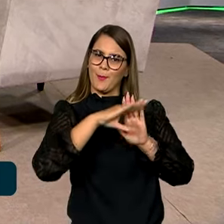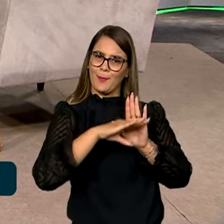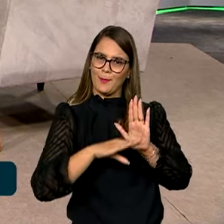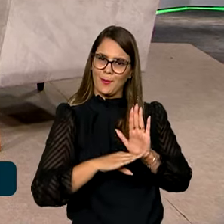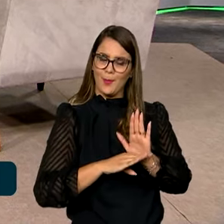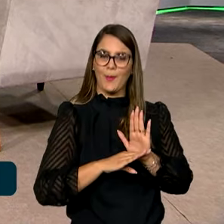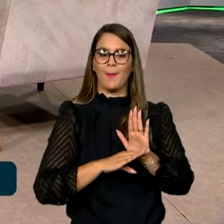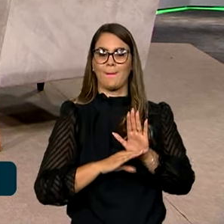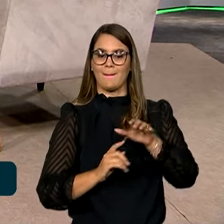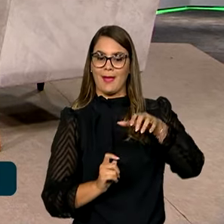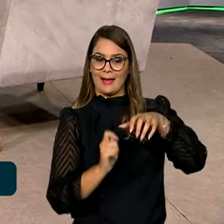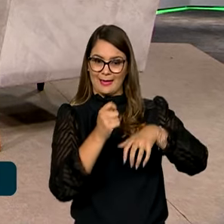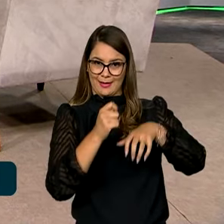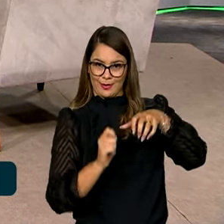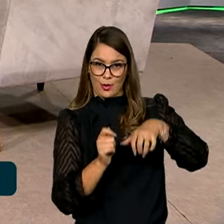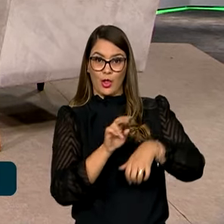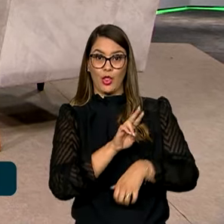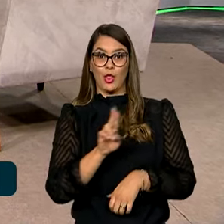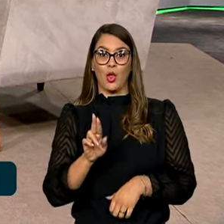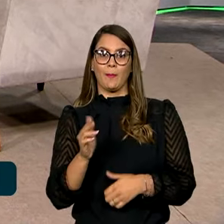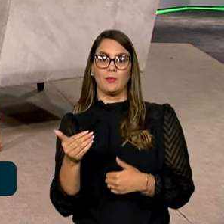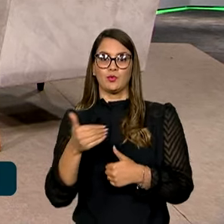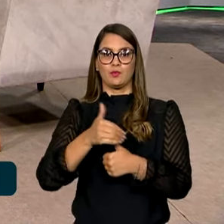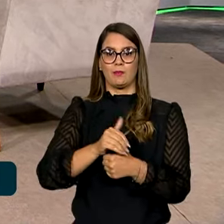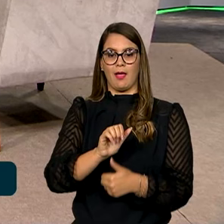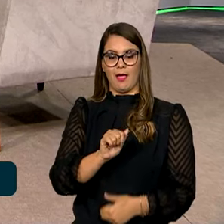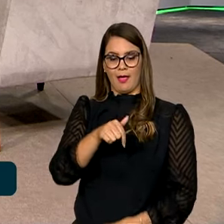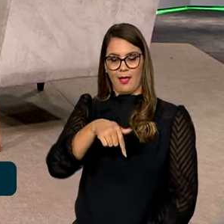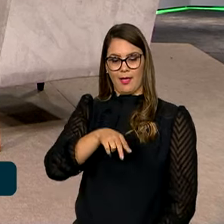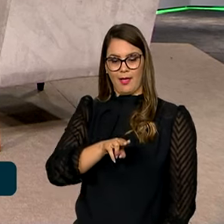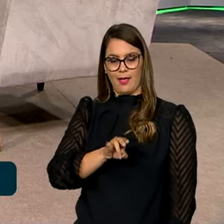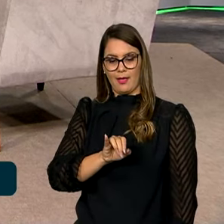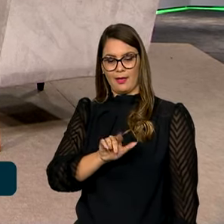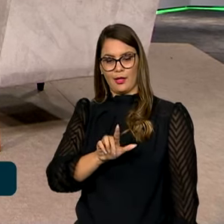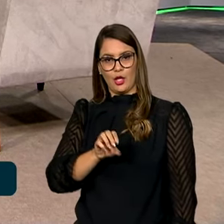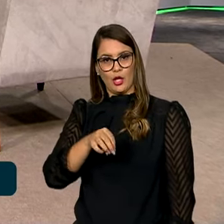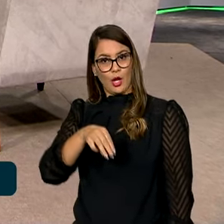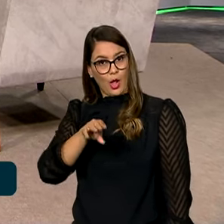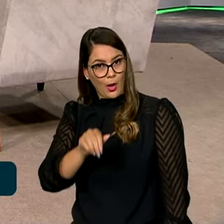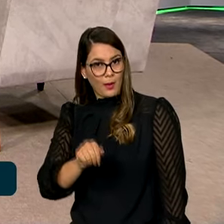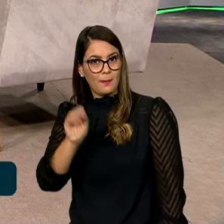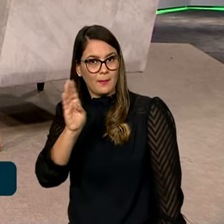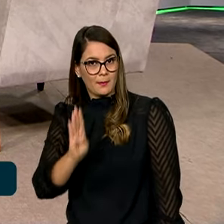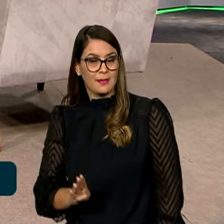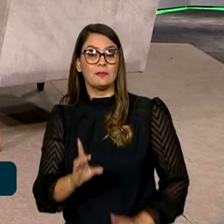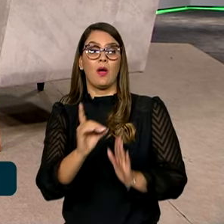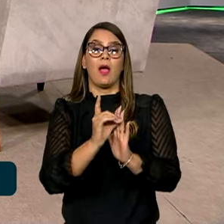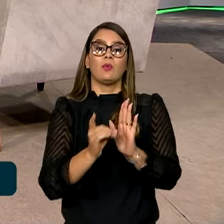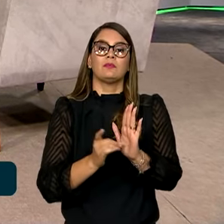com o nome de Aquilomba Brasil. Esse é o Decreto 11.447, de 2023.